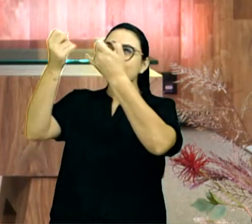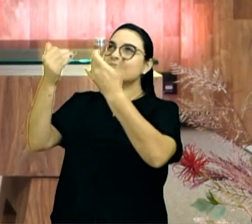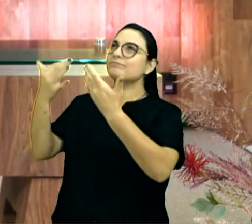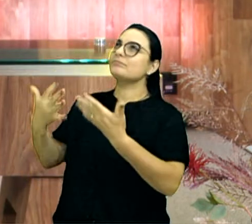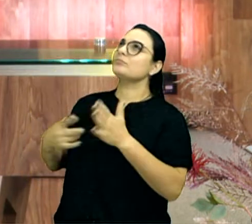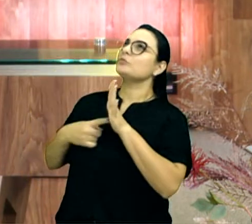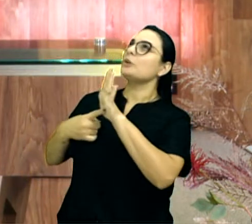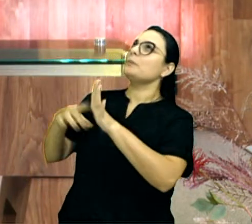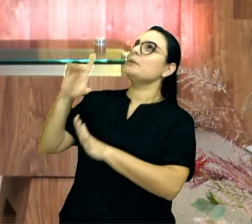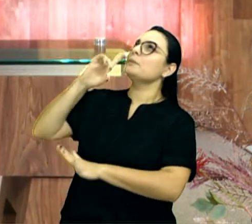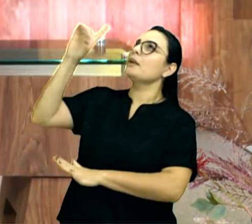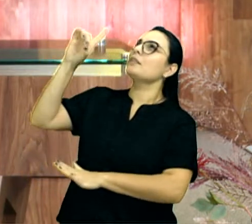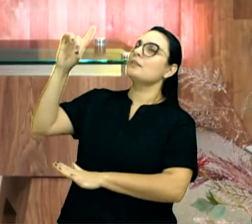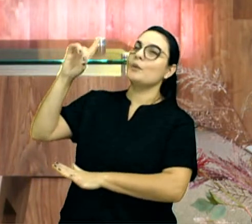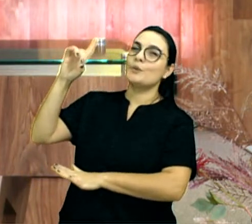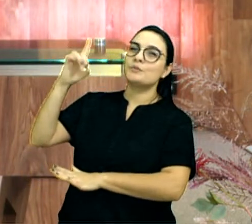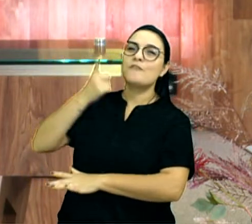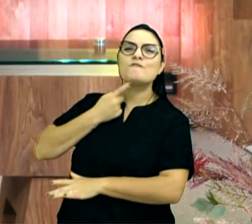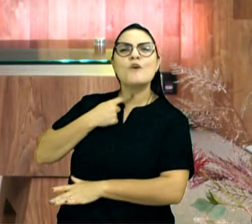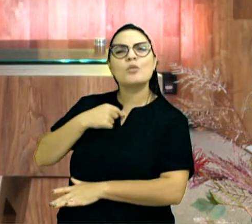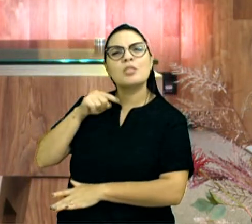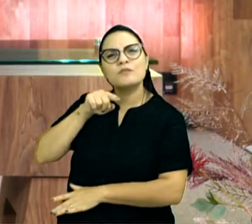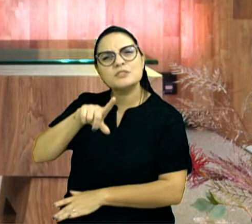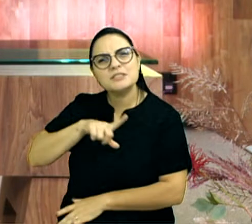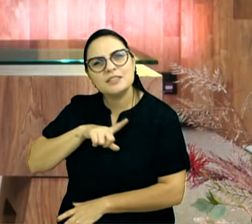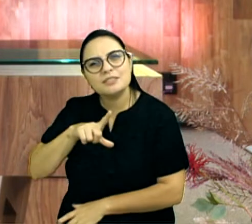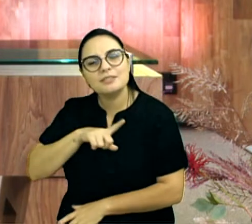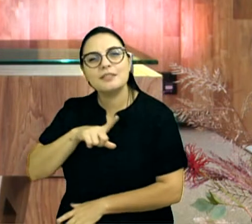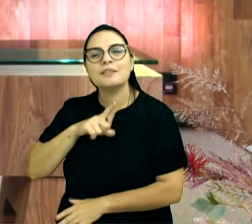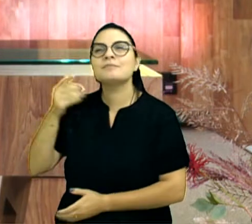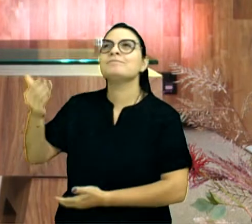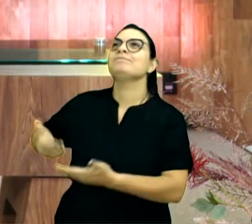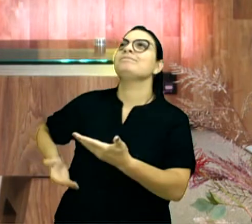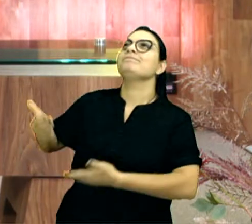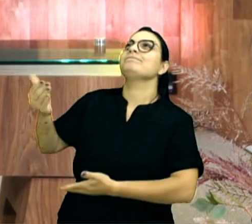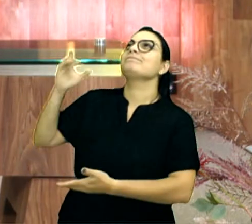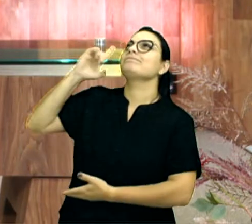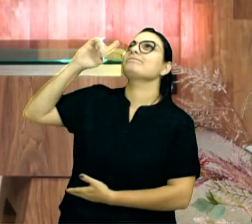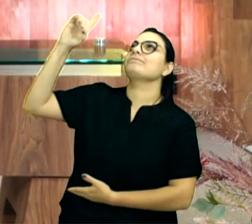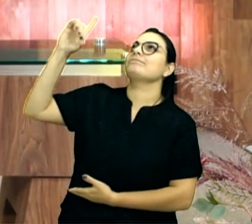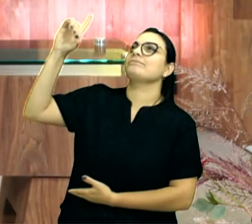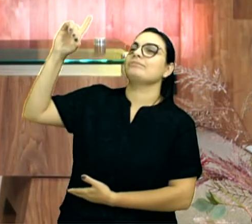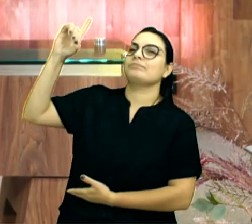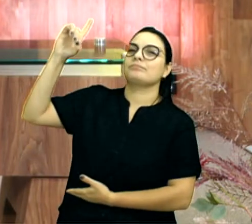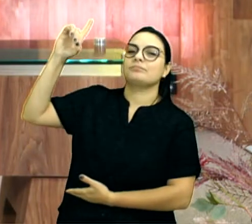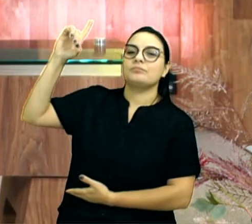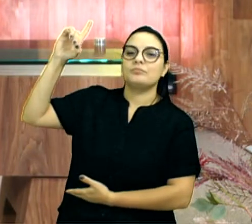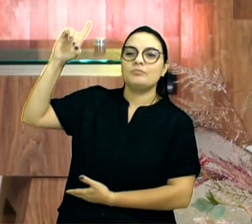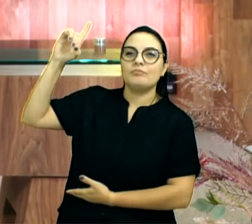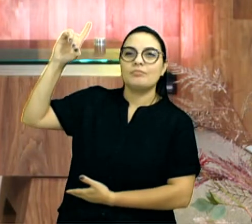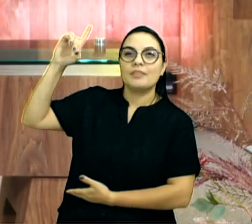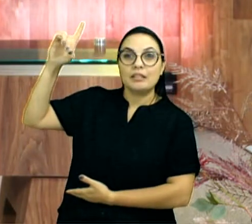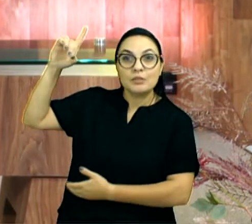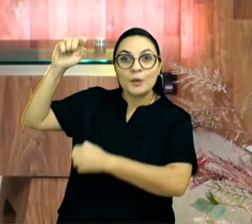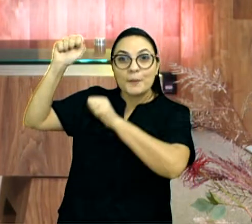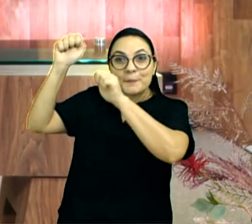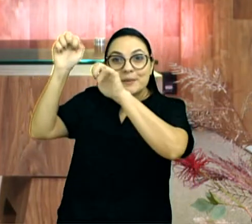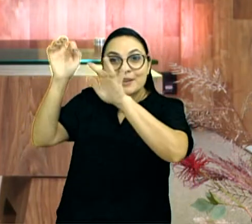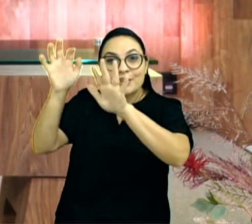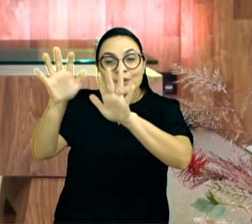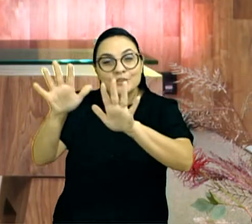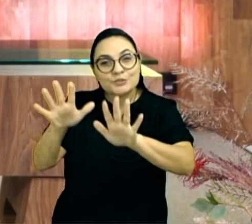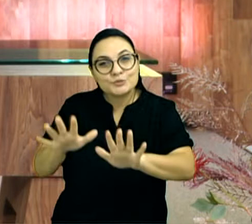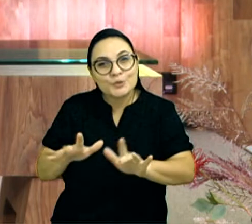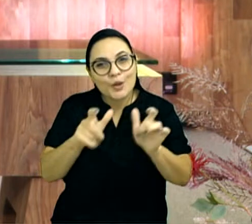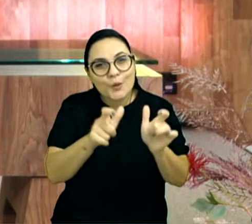o desejo, você tem, de servir, a Deus, de ser bênção, aonde